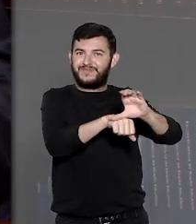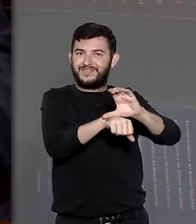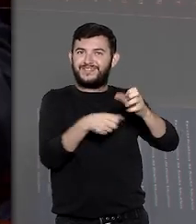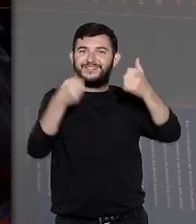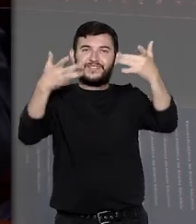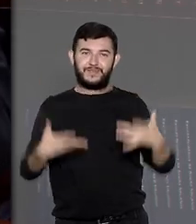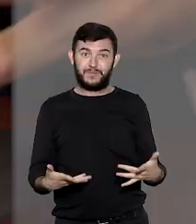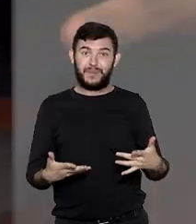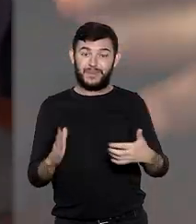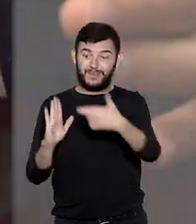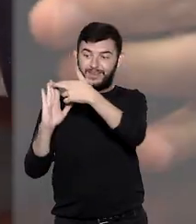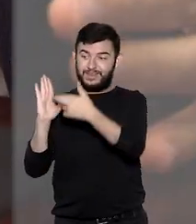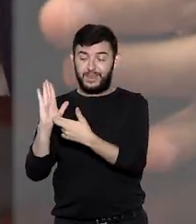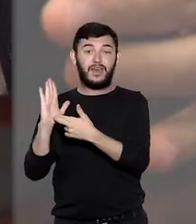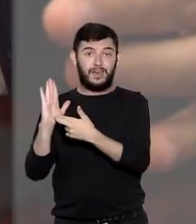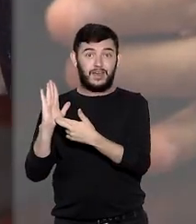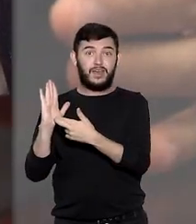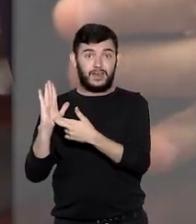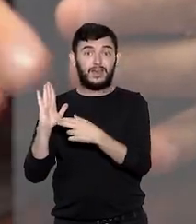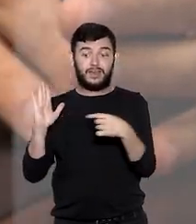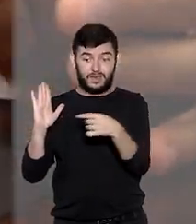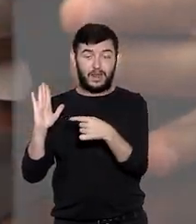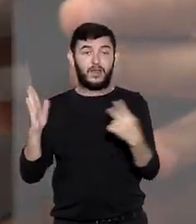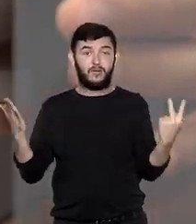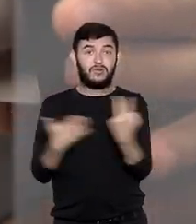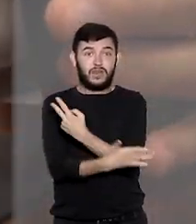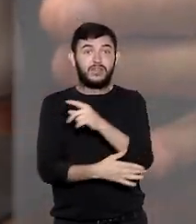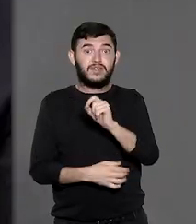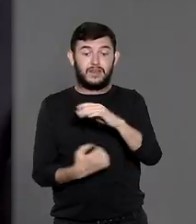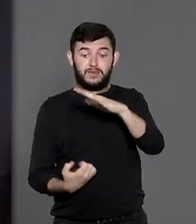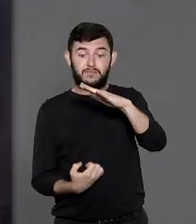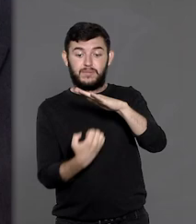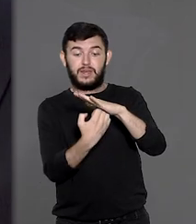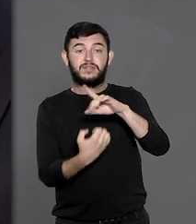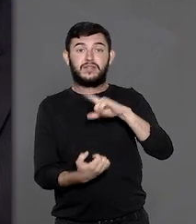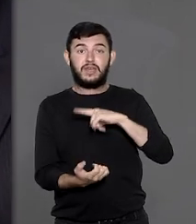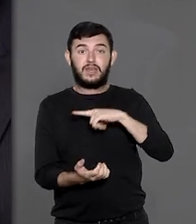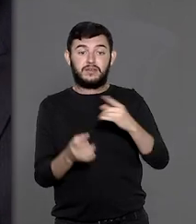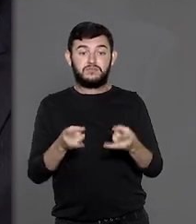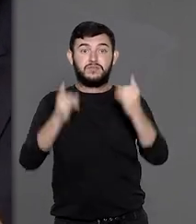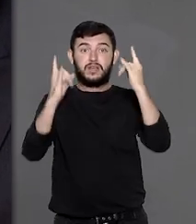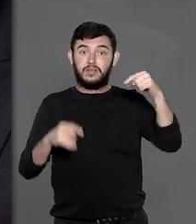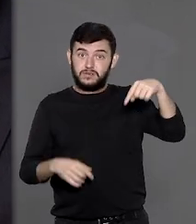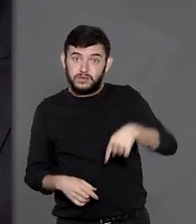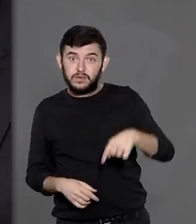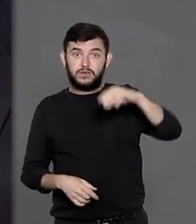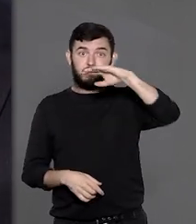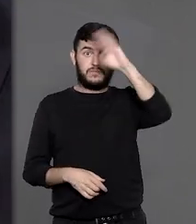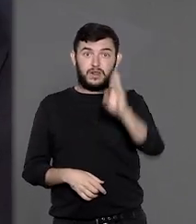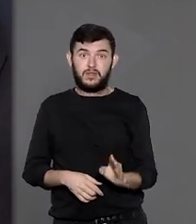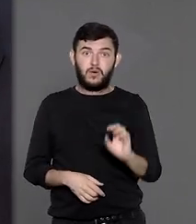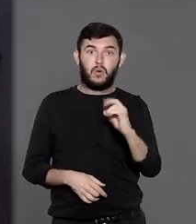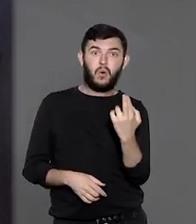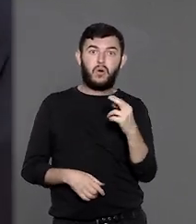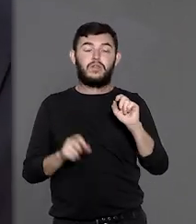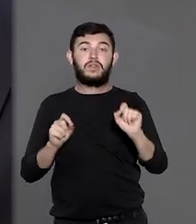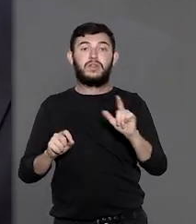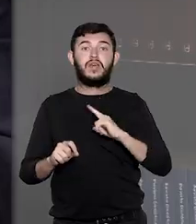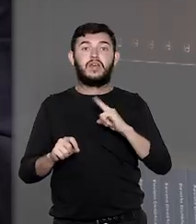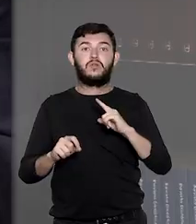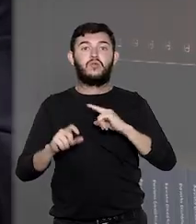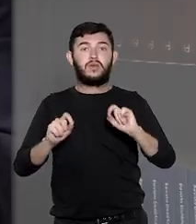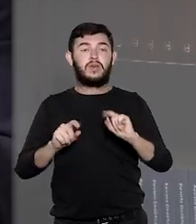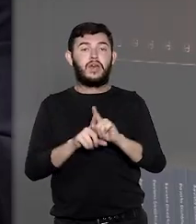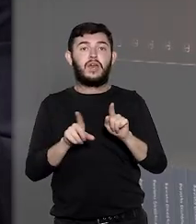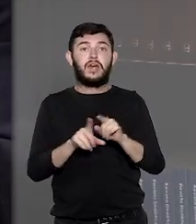explica que a regra se aplica mesmo se a empresa possui filiais no país ou realizar armazenamento em nuvem.